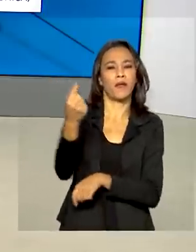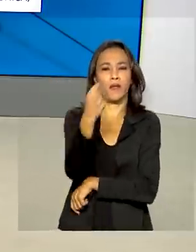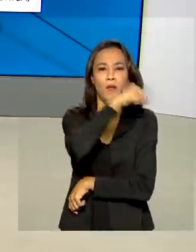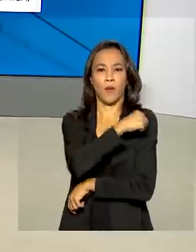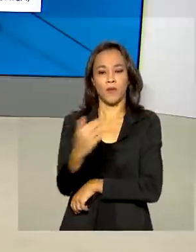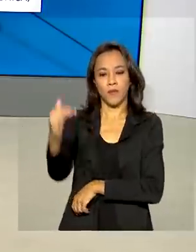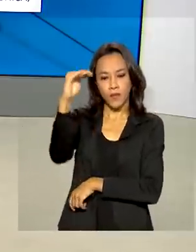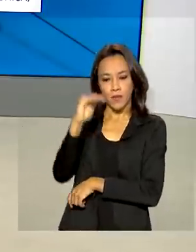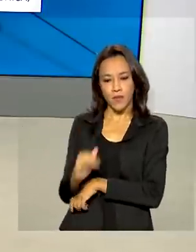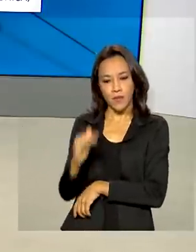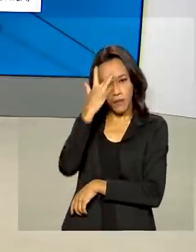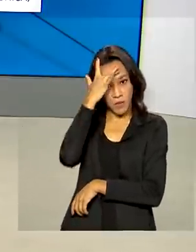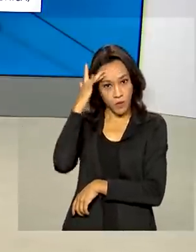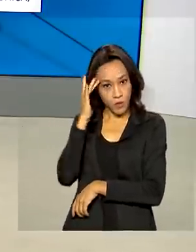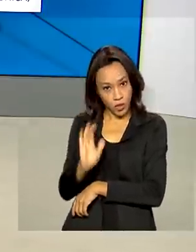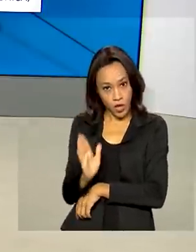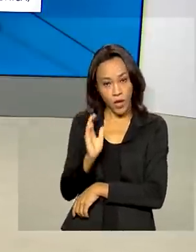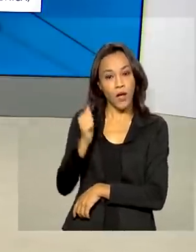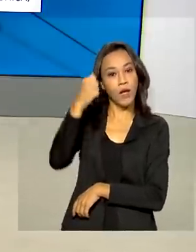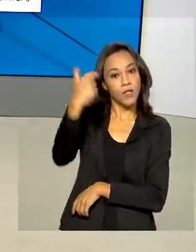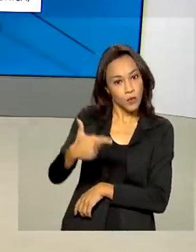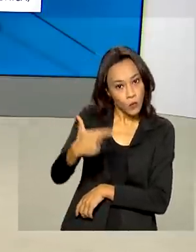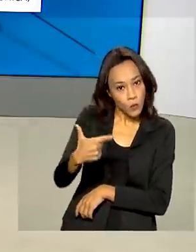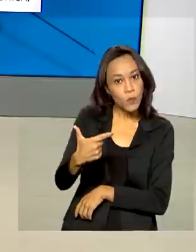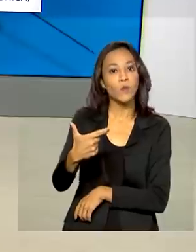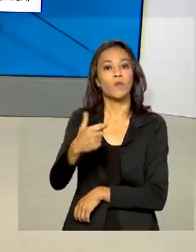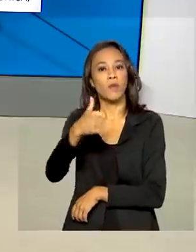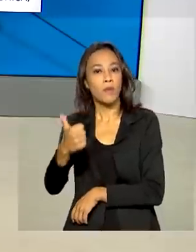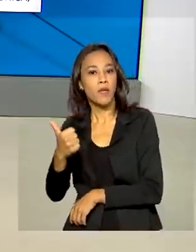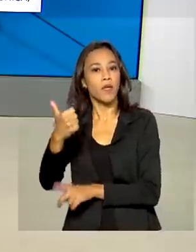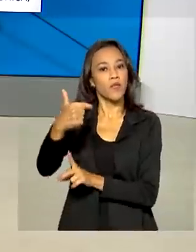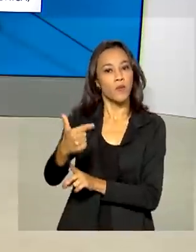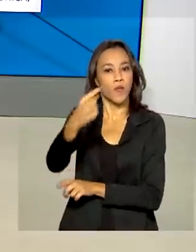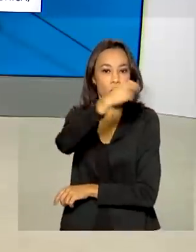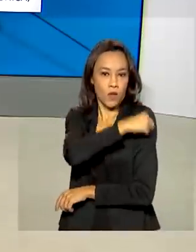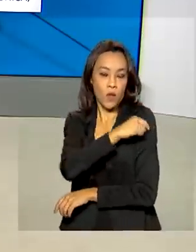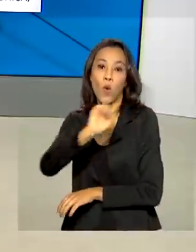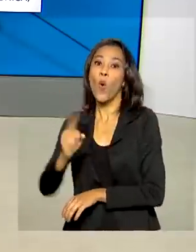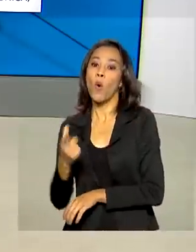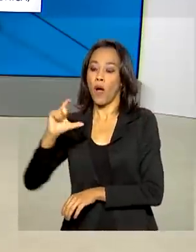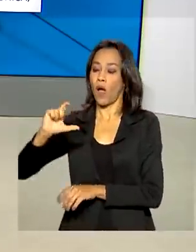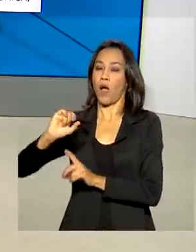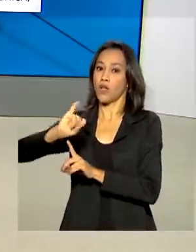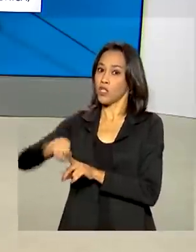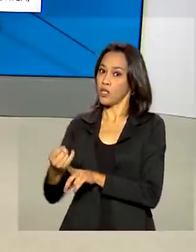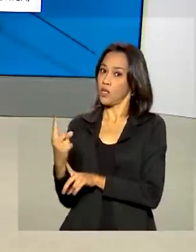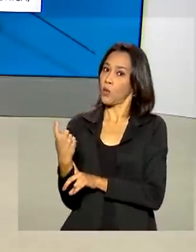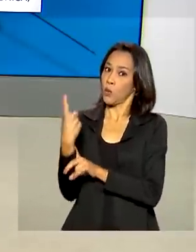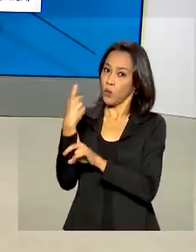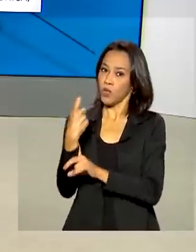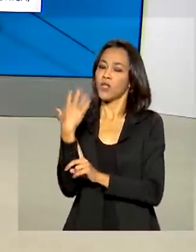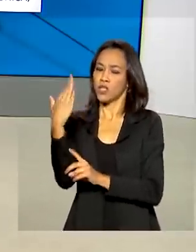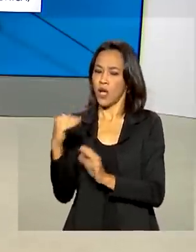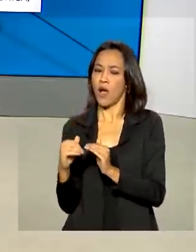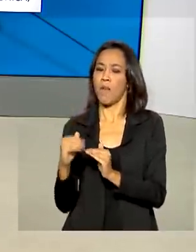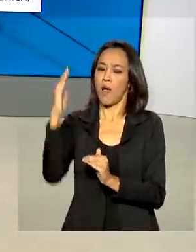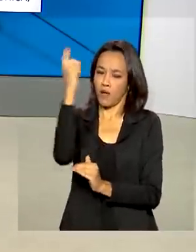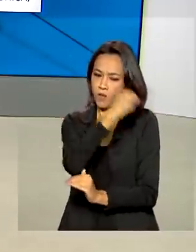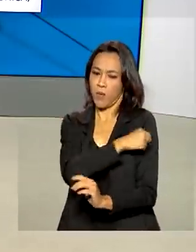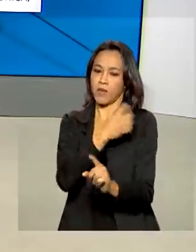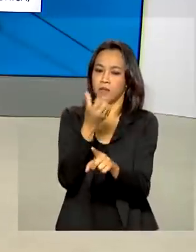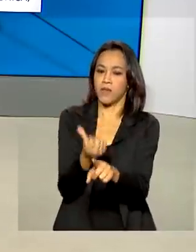vacina e o número de brasileiros que tomaram as duas doses da vacina ou vacina de dose única ultrapassa 69 milhões